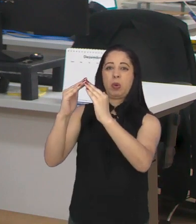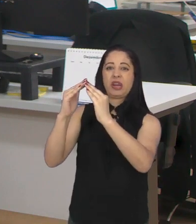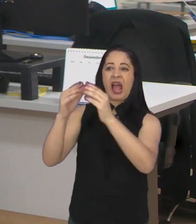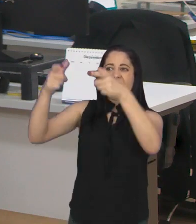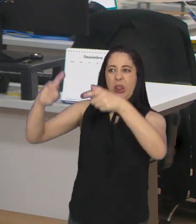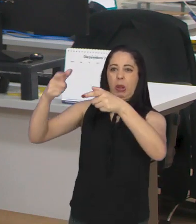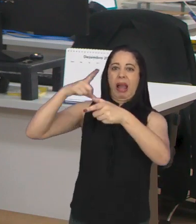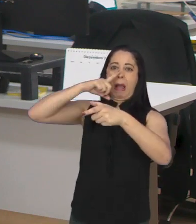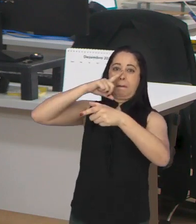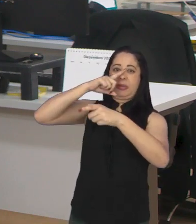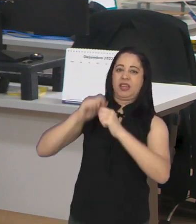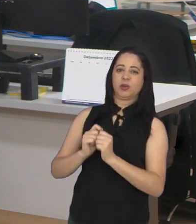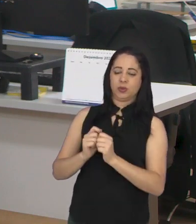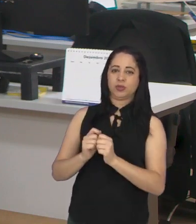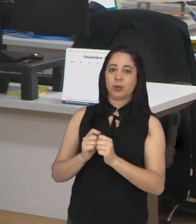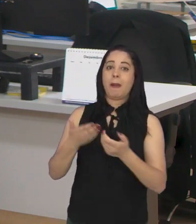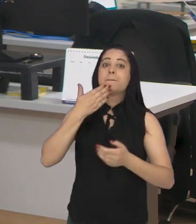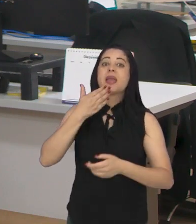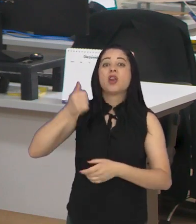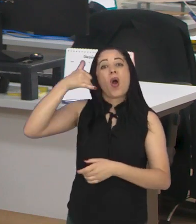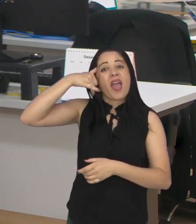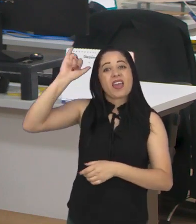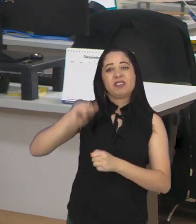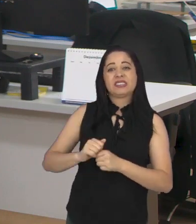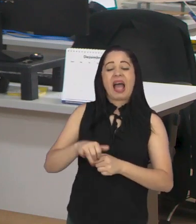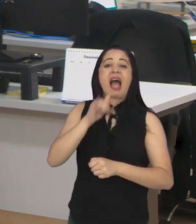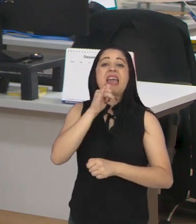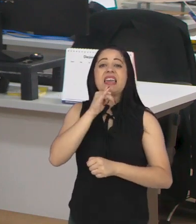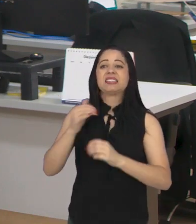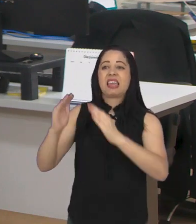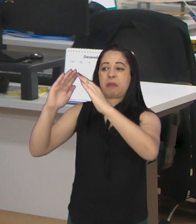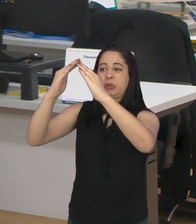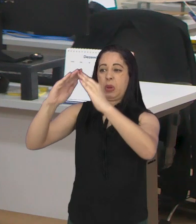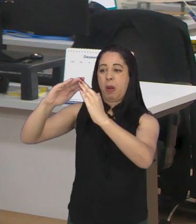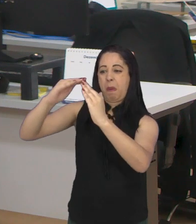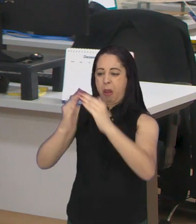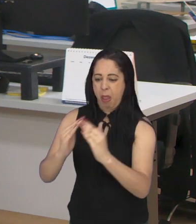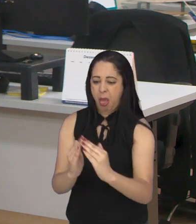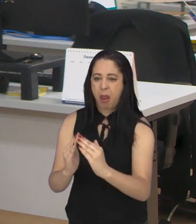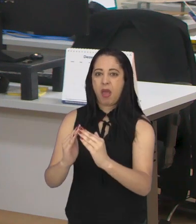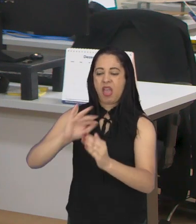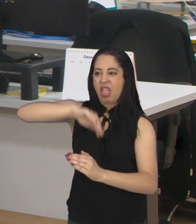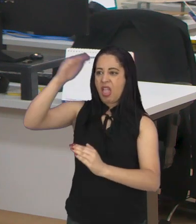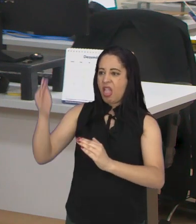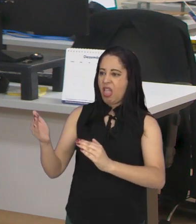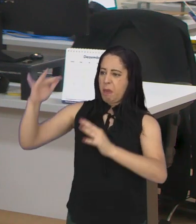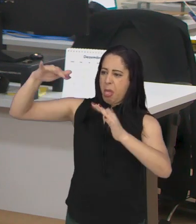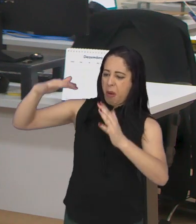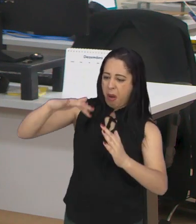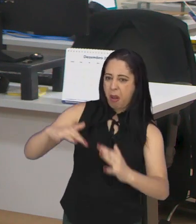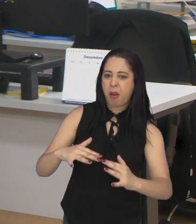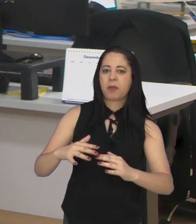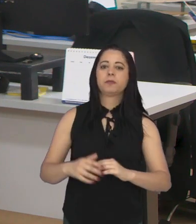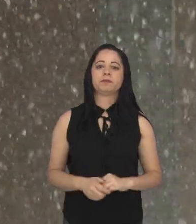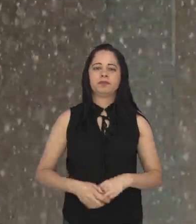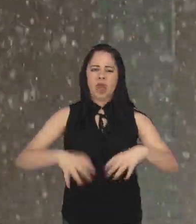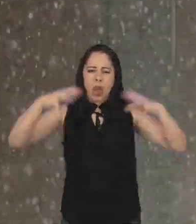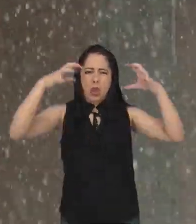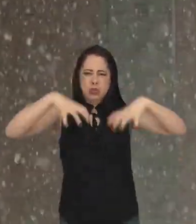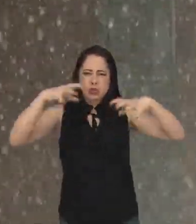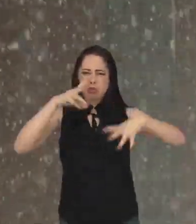prevenção vem evitar alguma consequência mais séria, envolvendo situações como alagamentos e deslizamentos de encostas.